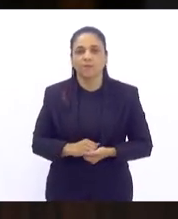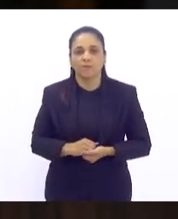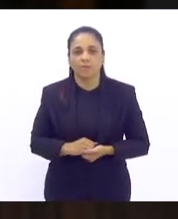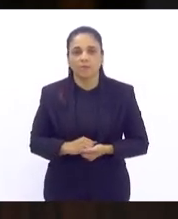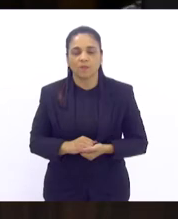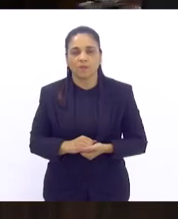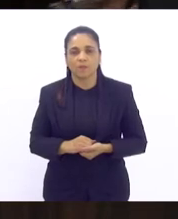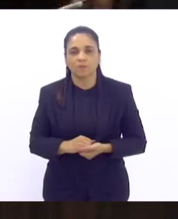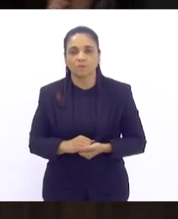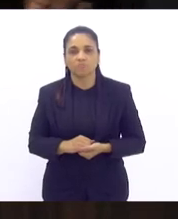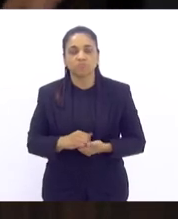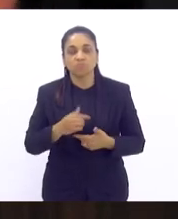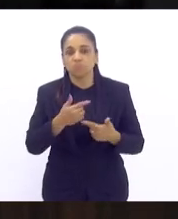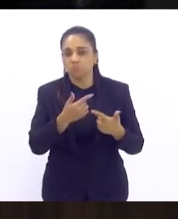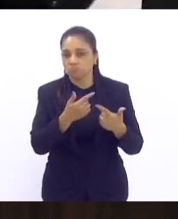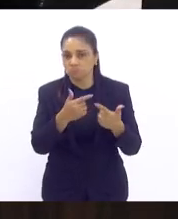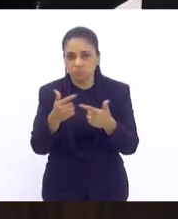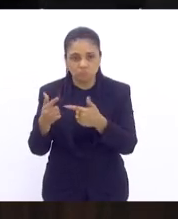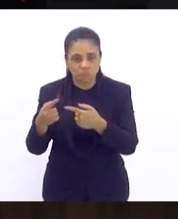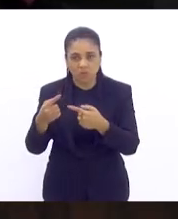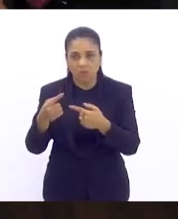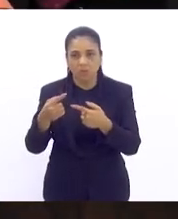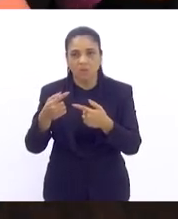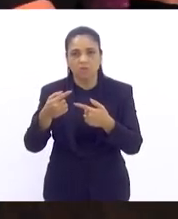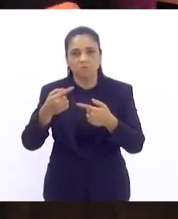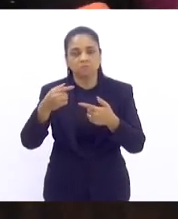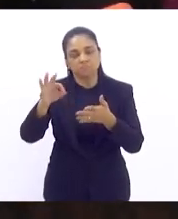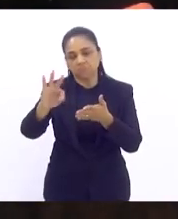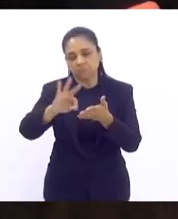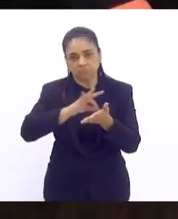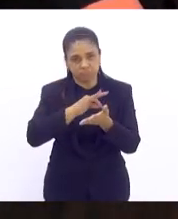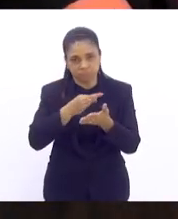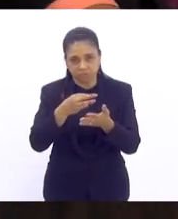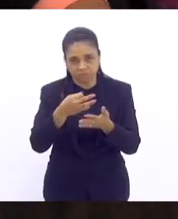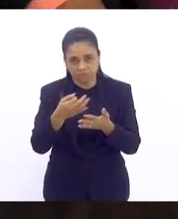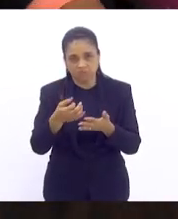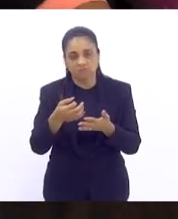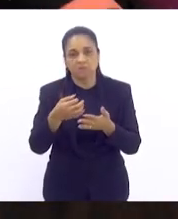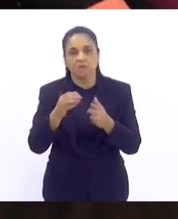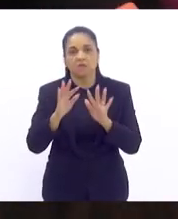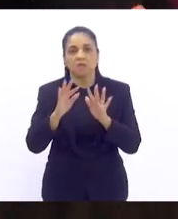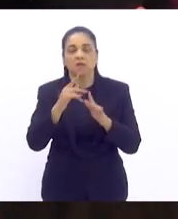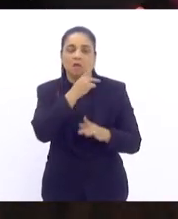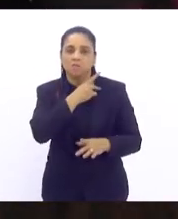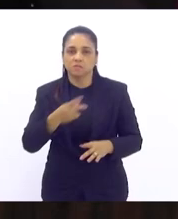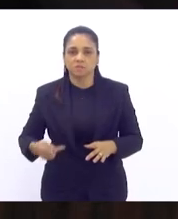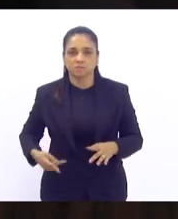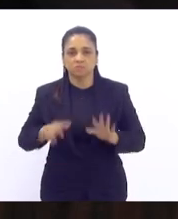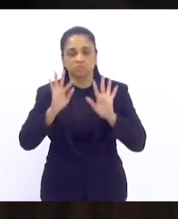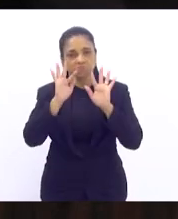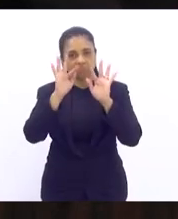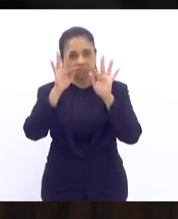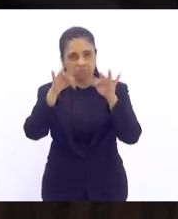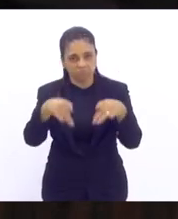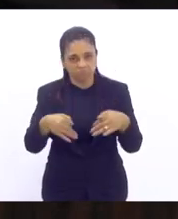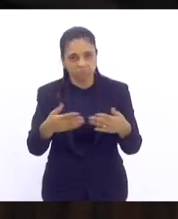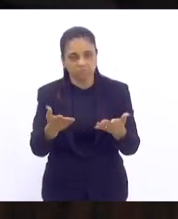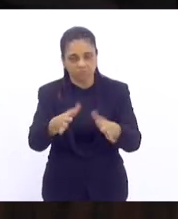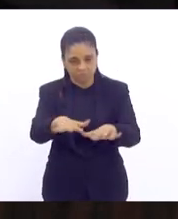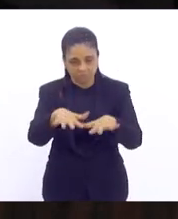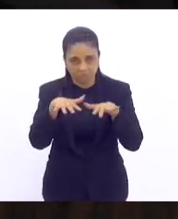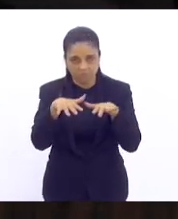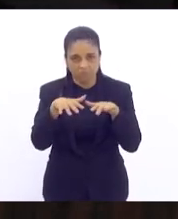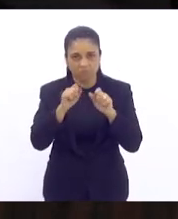não havendo mais orador inscrito a presidência encerra a presente sessão